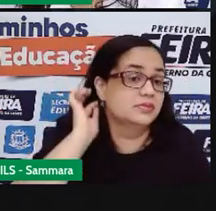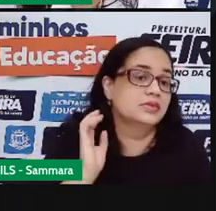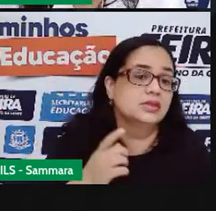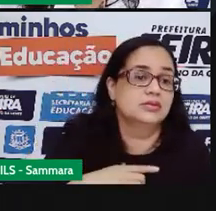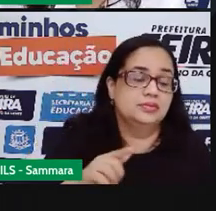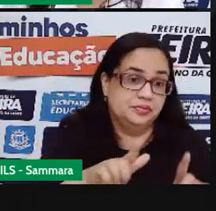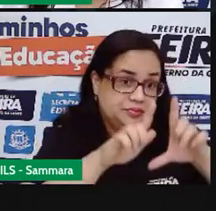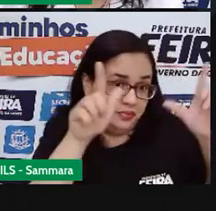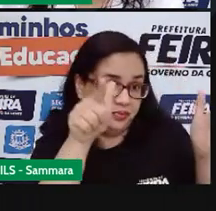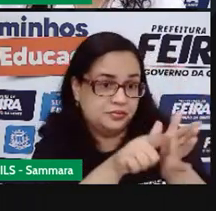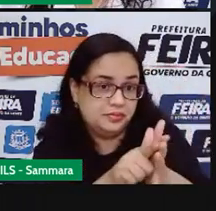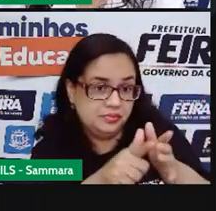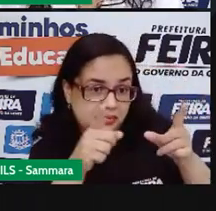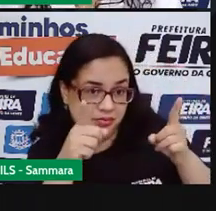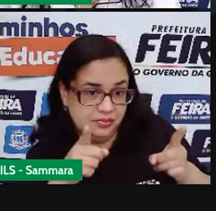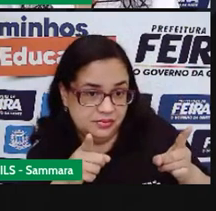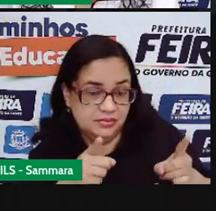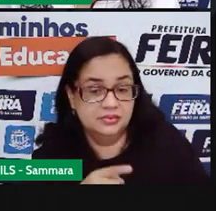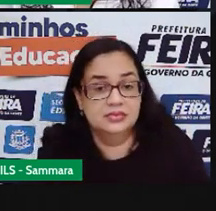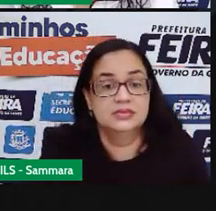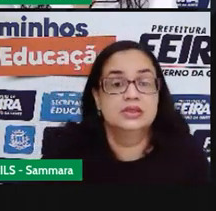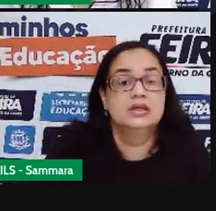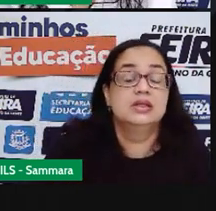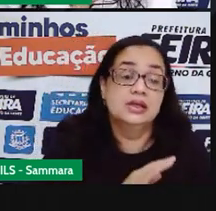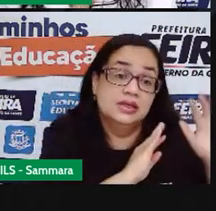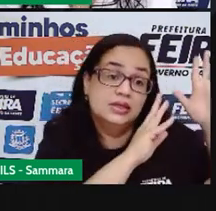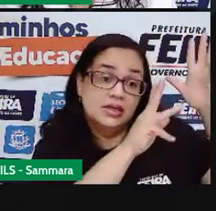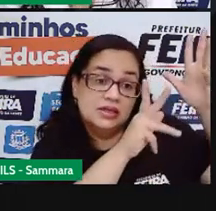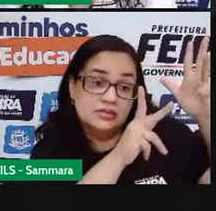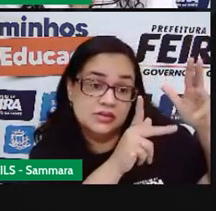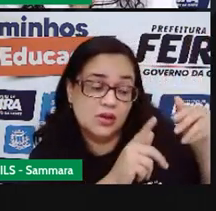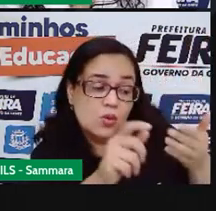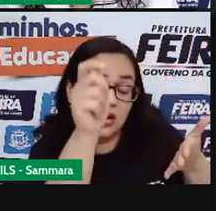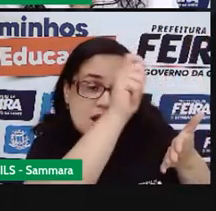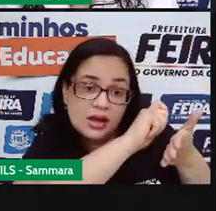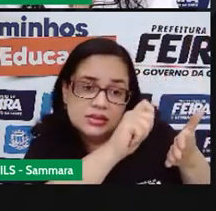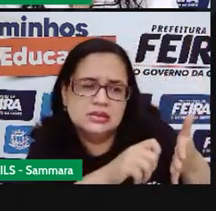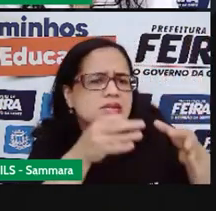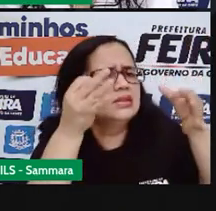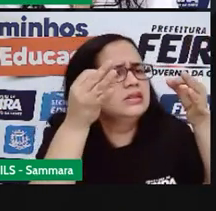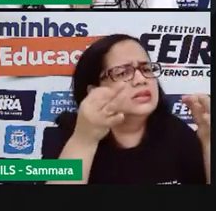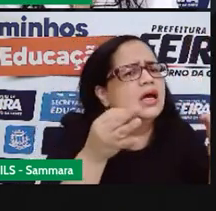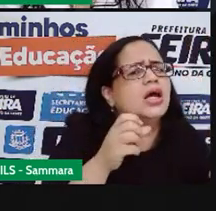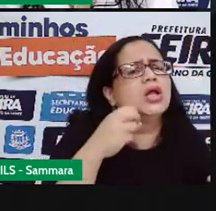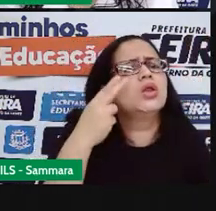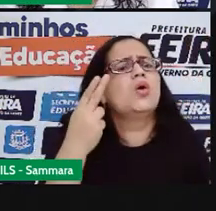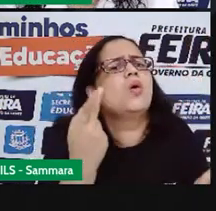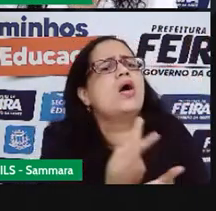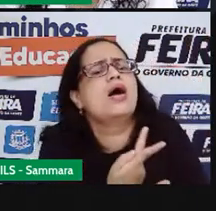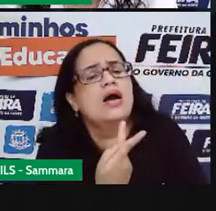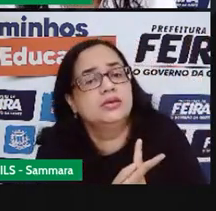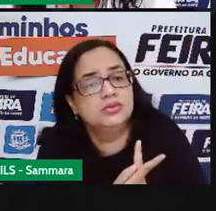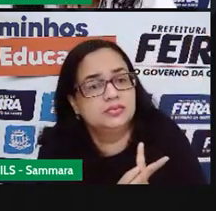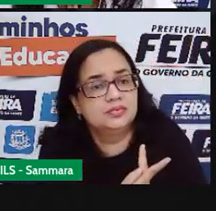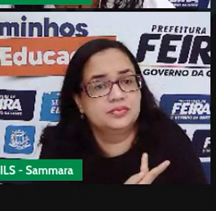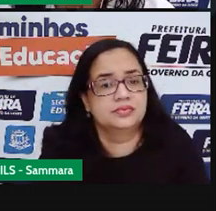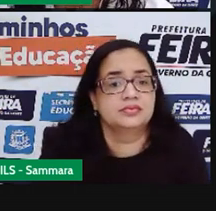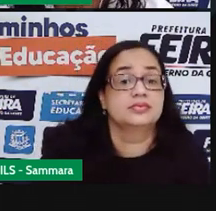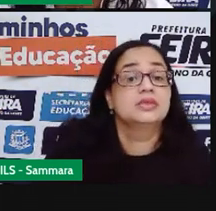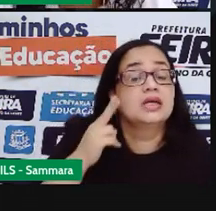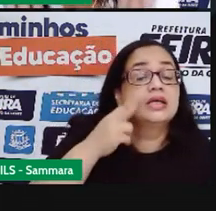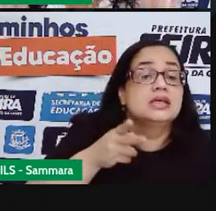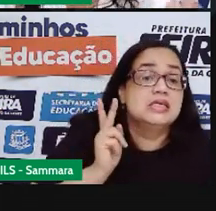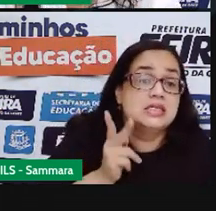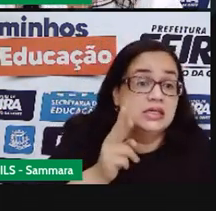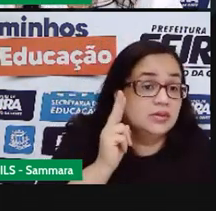está no panfleto. E a revisão ortográfica. O que é isso, Proélida? Todas as